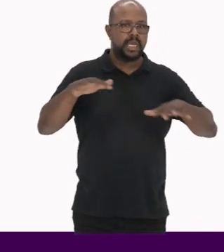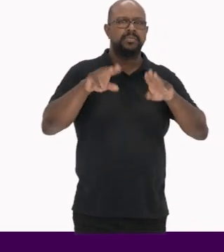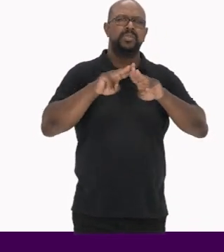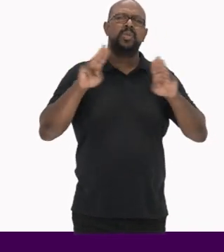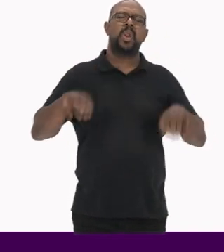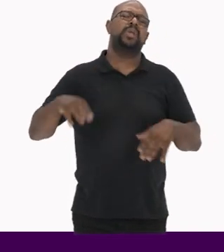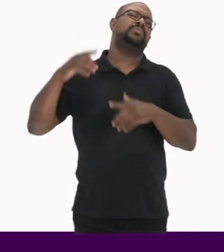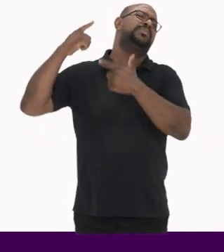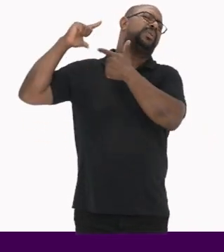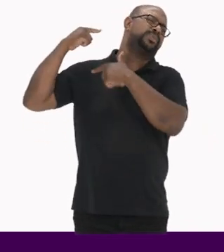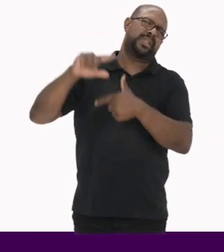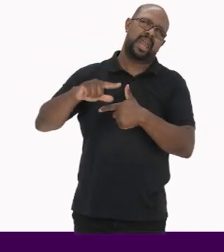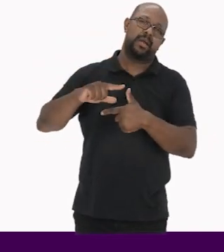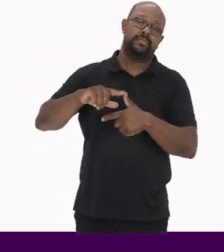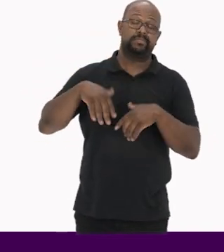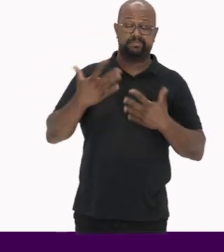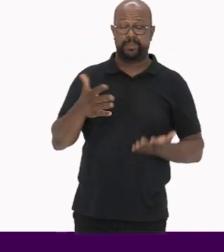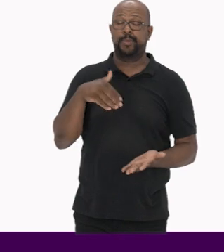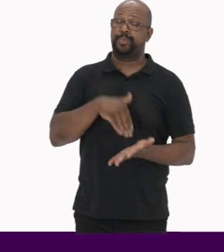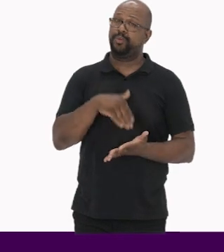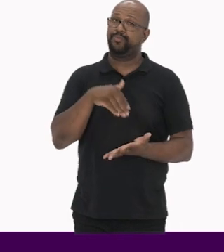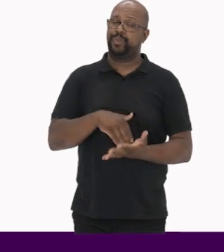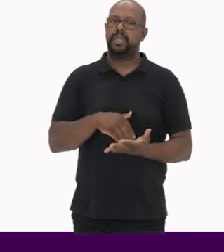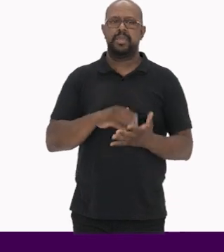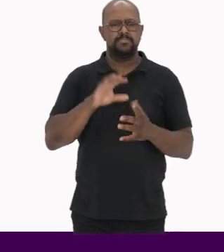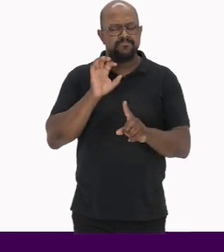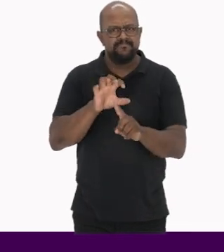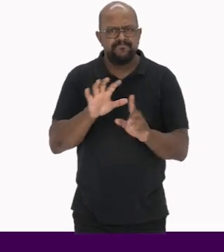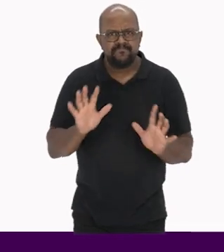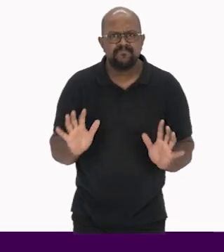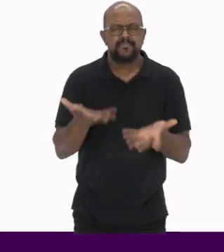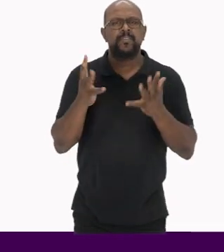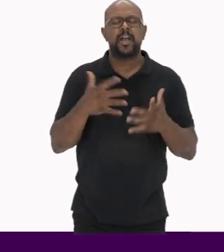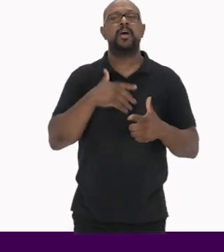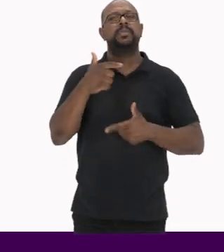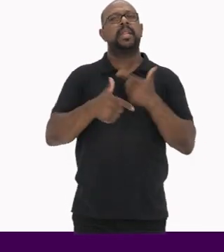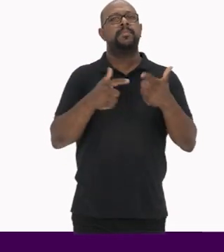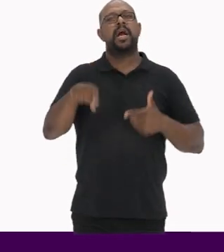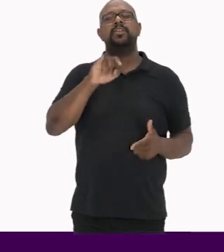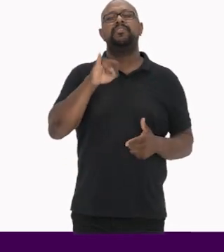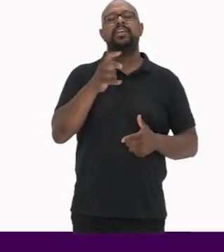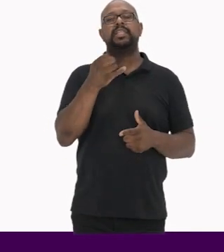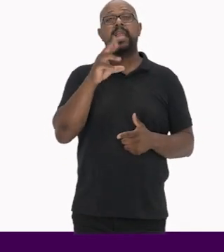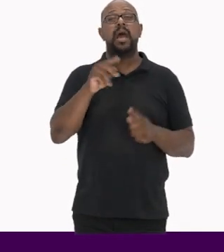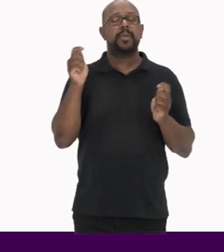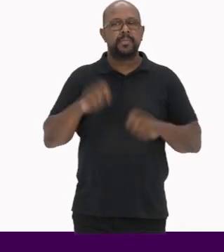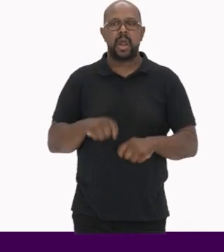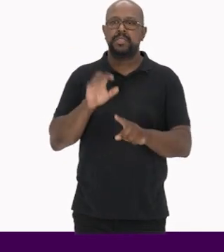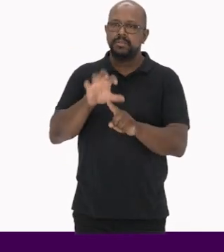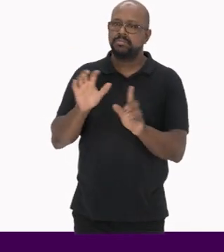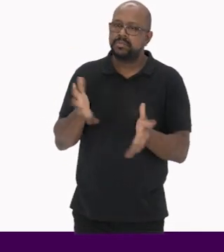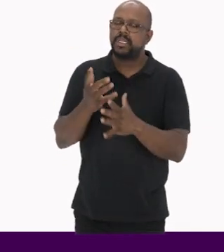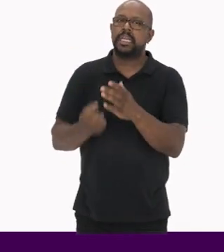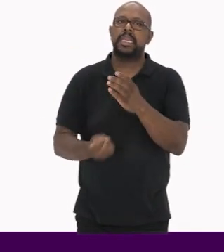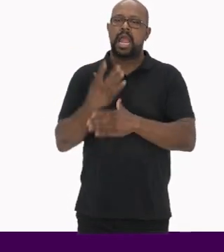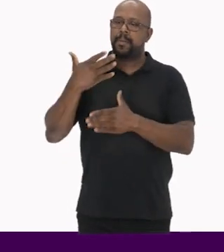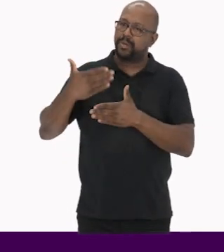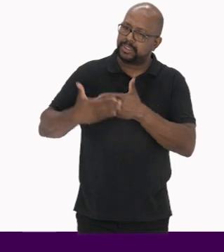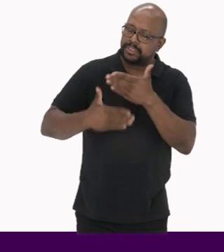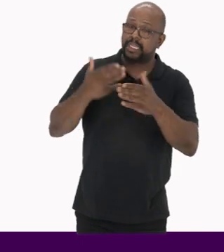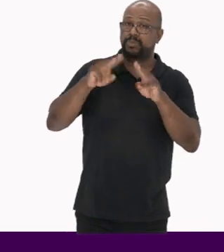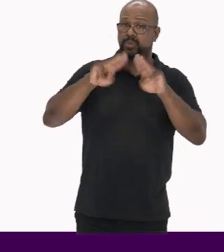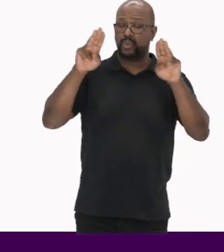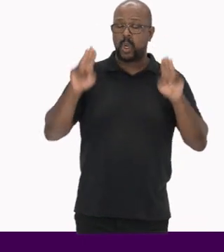museológicos tradicionais E por fim, incentivar o trabalho de inventário Pode incentivar a criação de